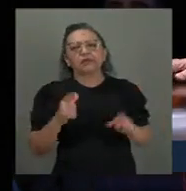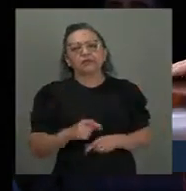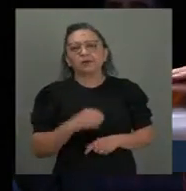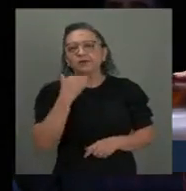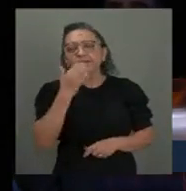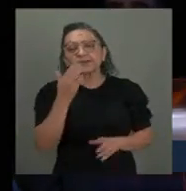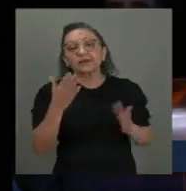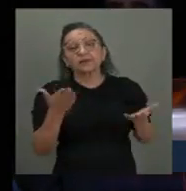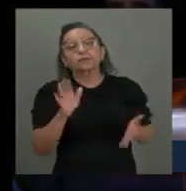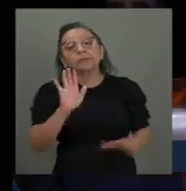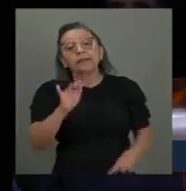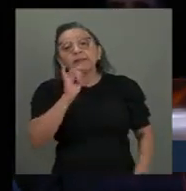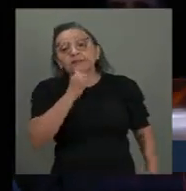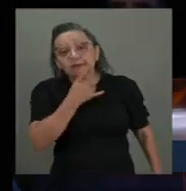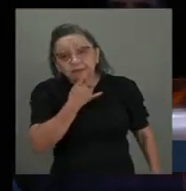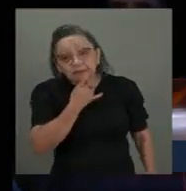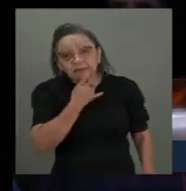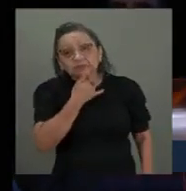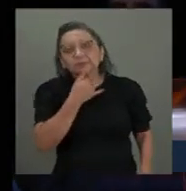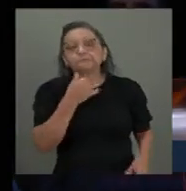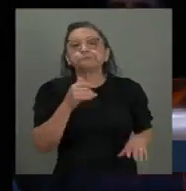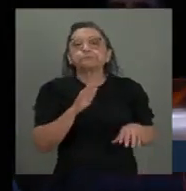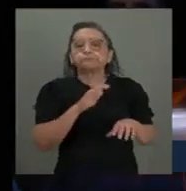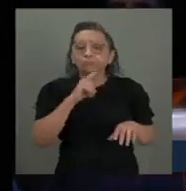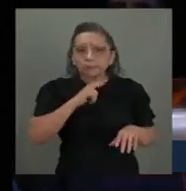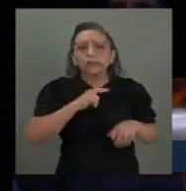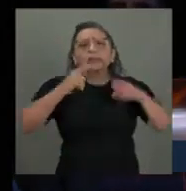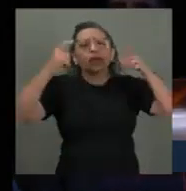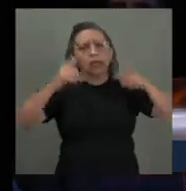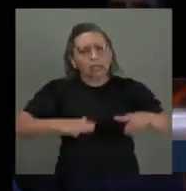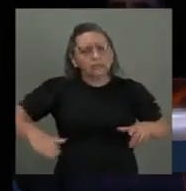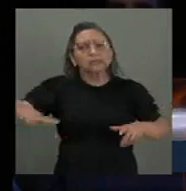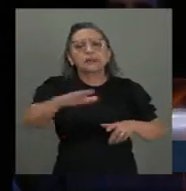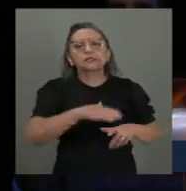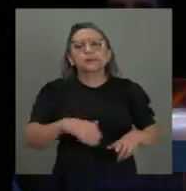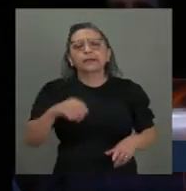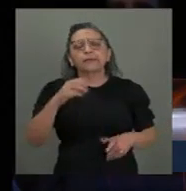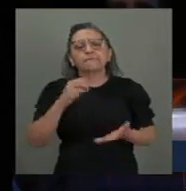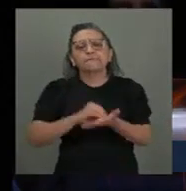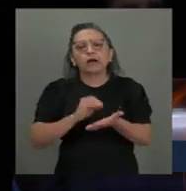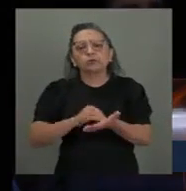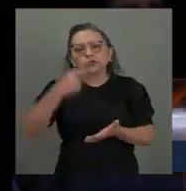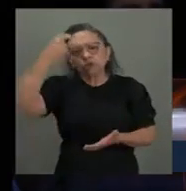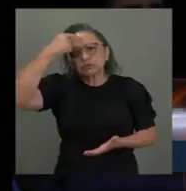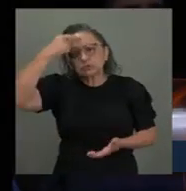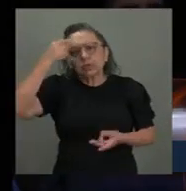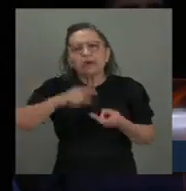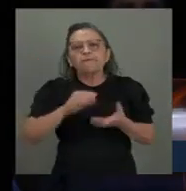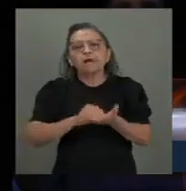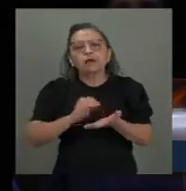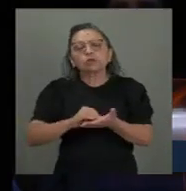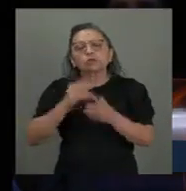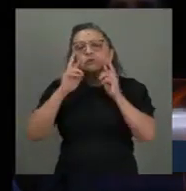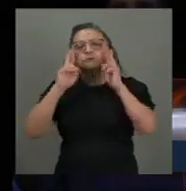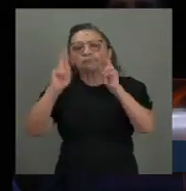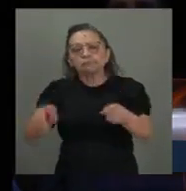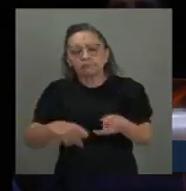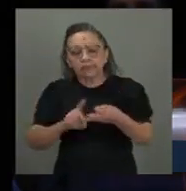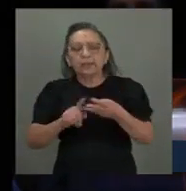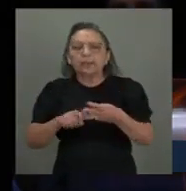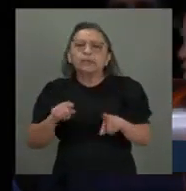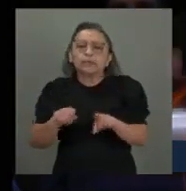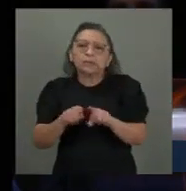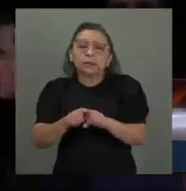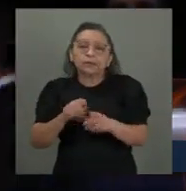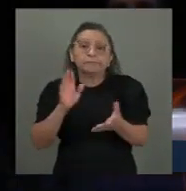Infelizmente, há espaço para insensatez, a falta de discernimento e a própria